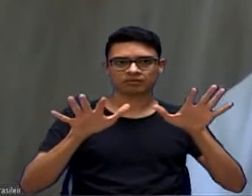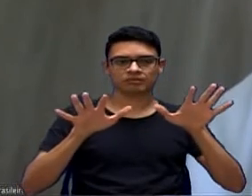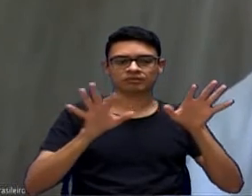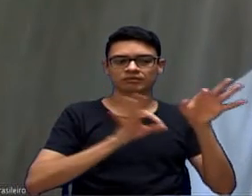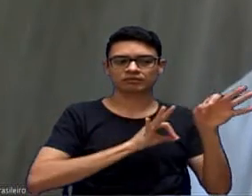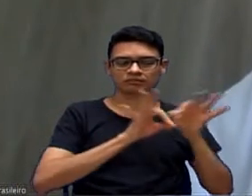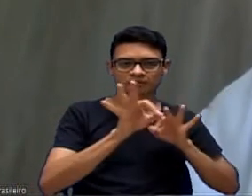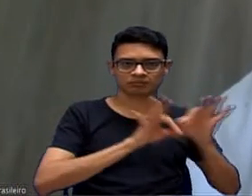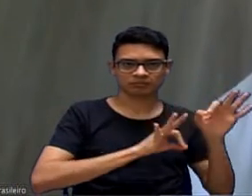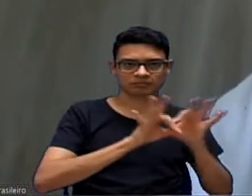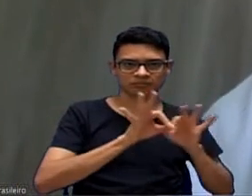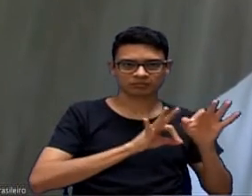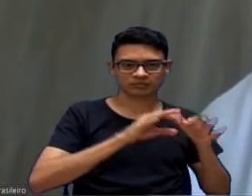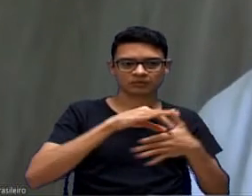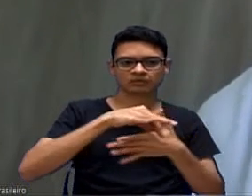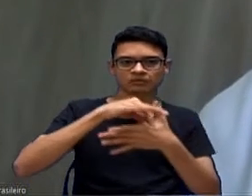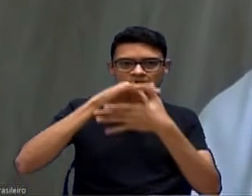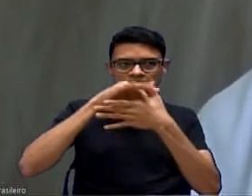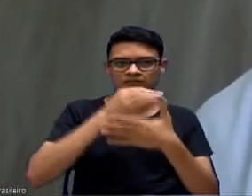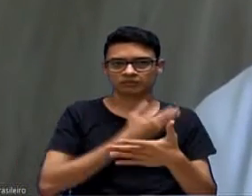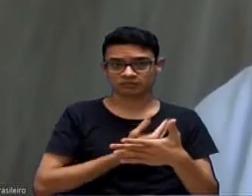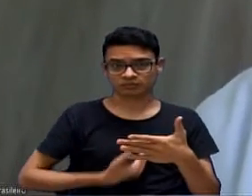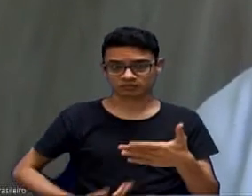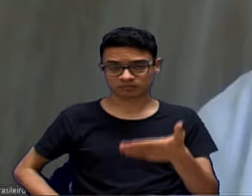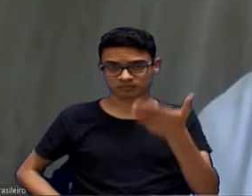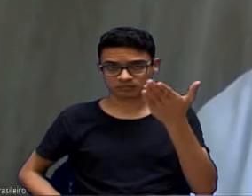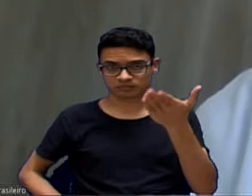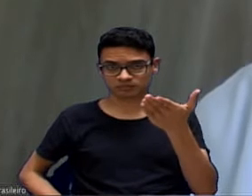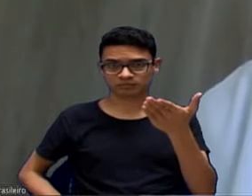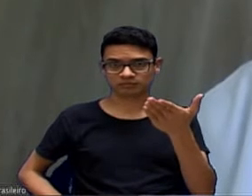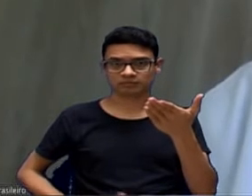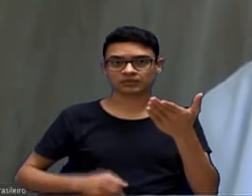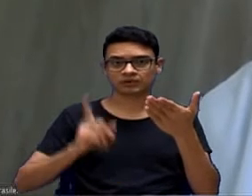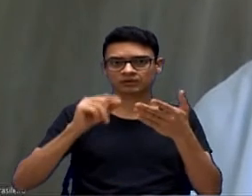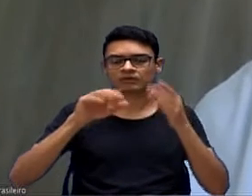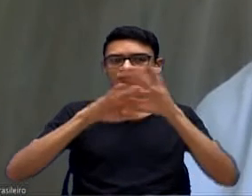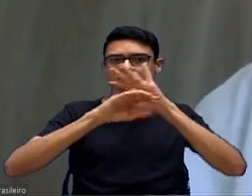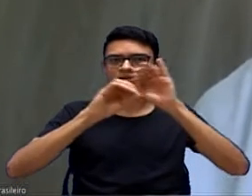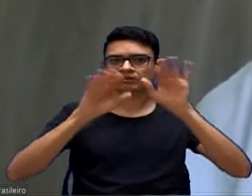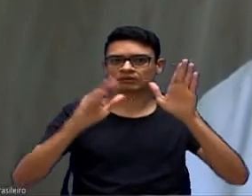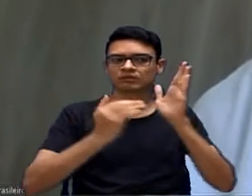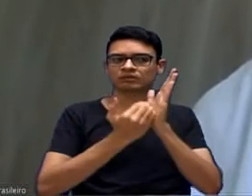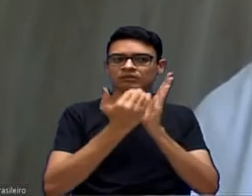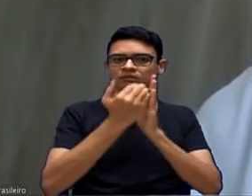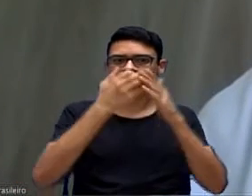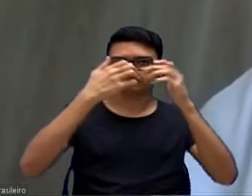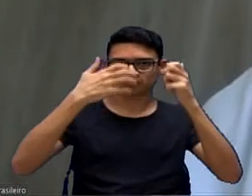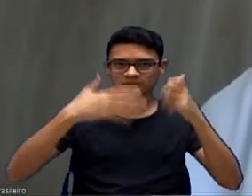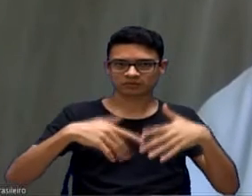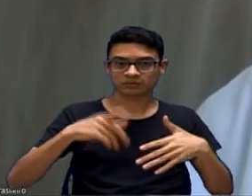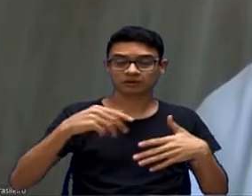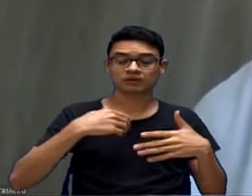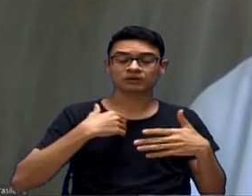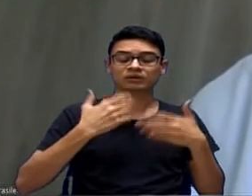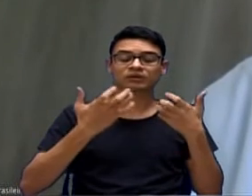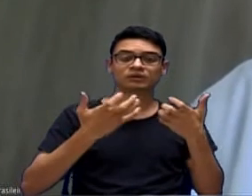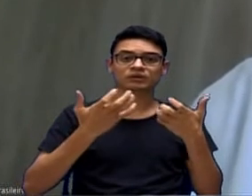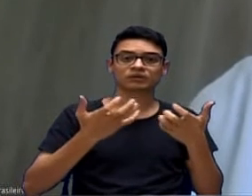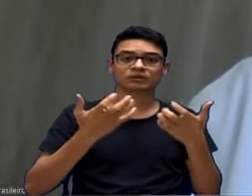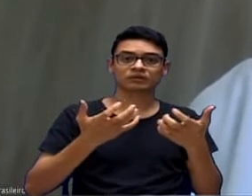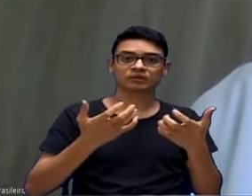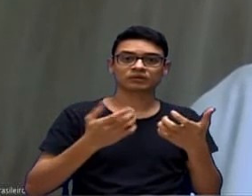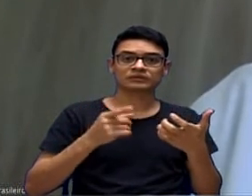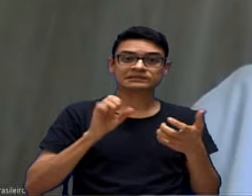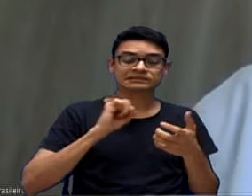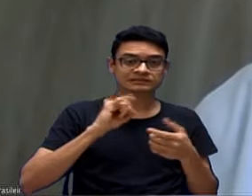projeto por parte do líder do governo que eu gostaria de um esclarecimento do líder do governo que se